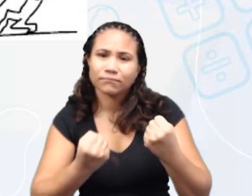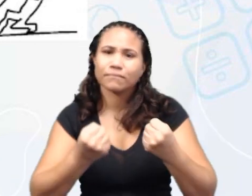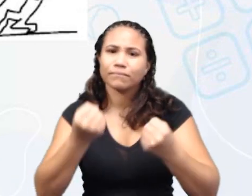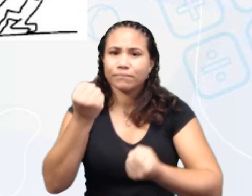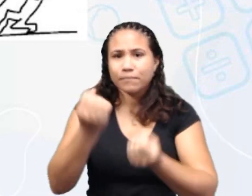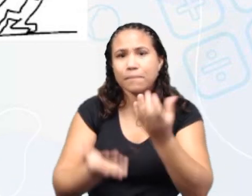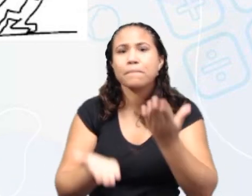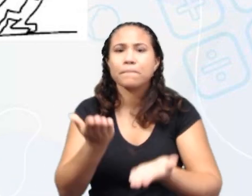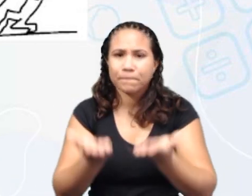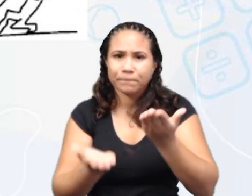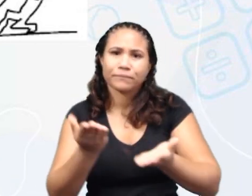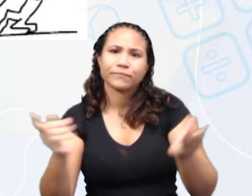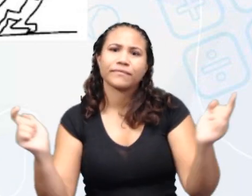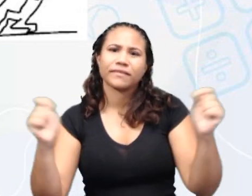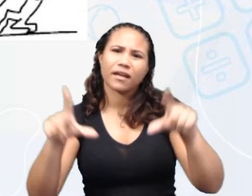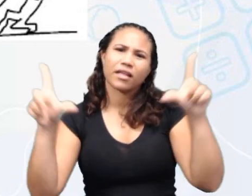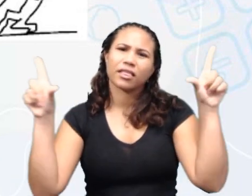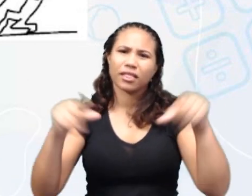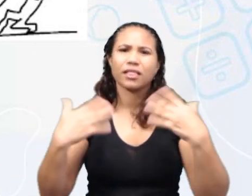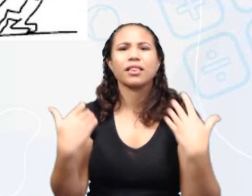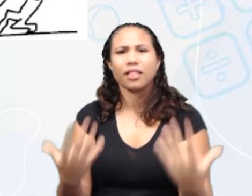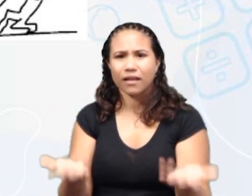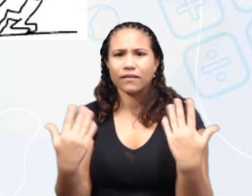peso seja menor.